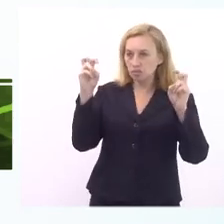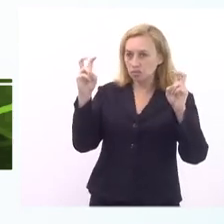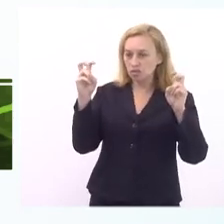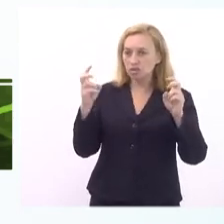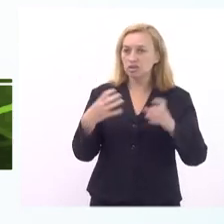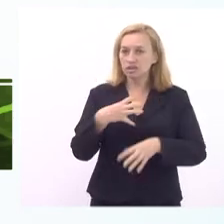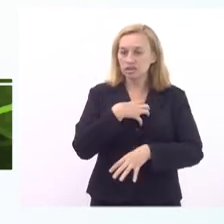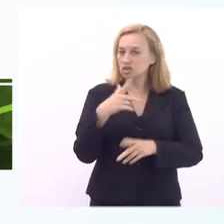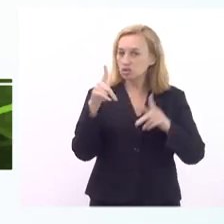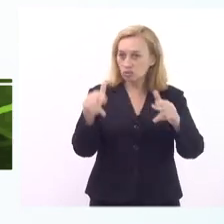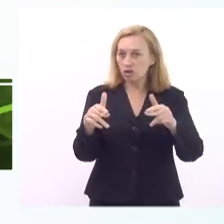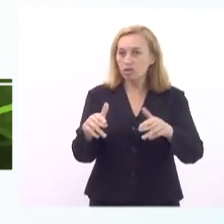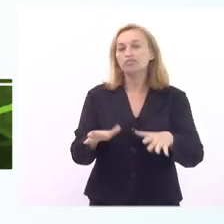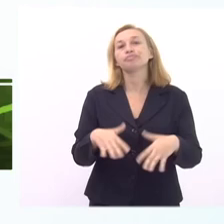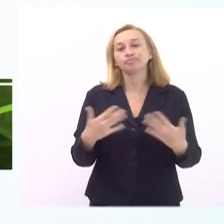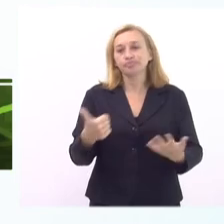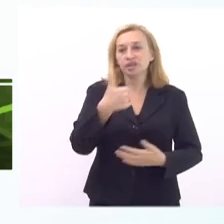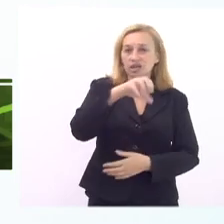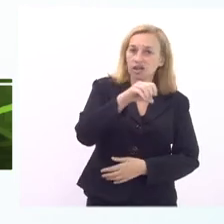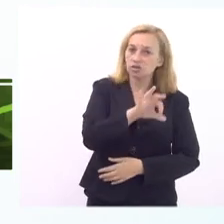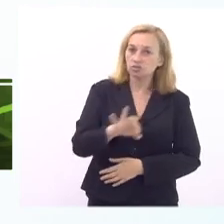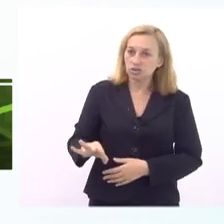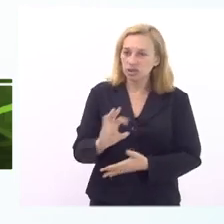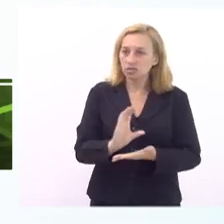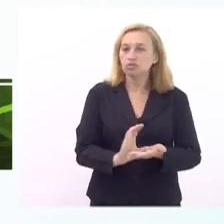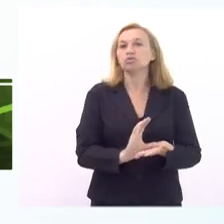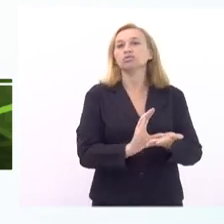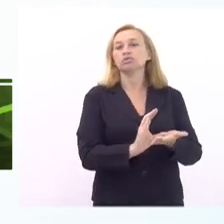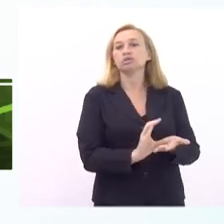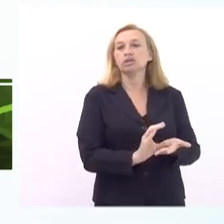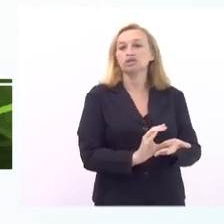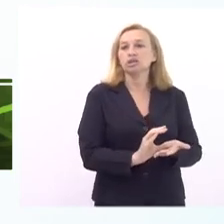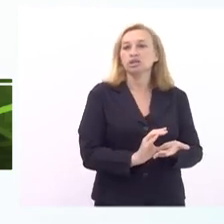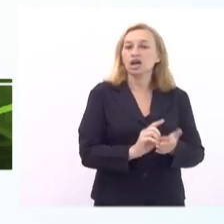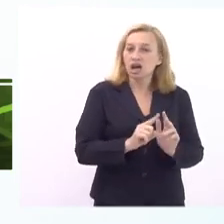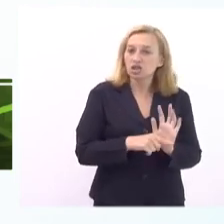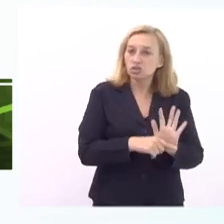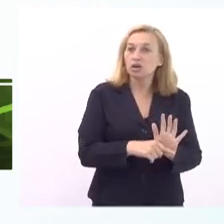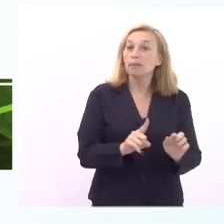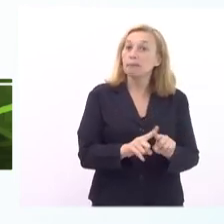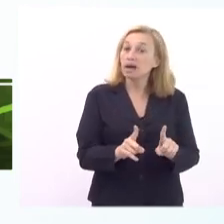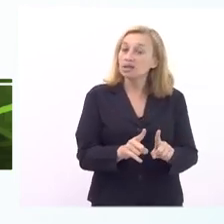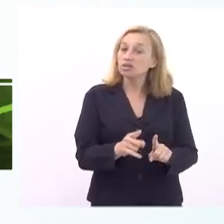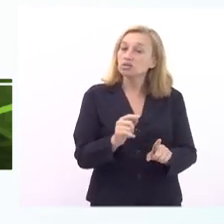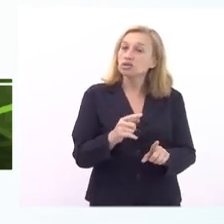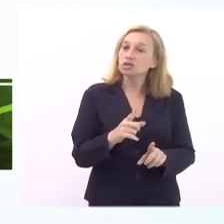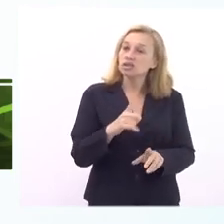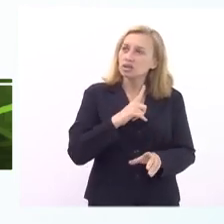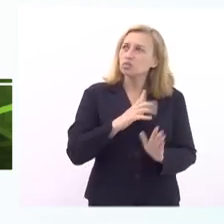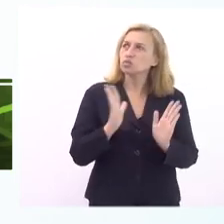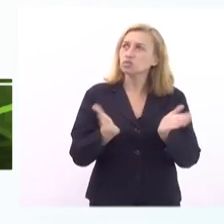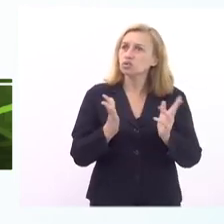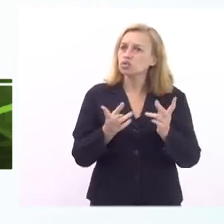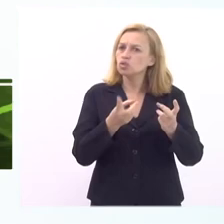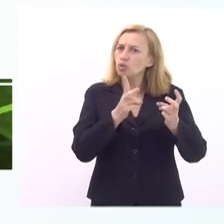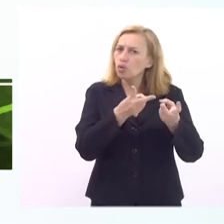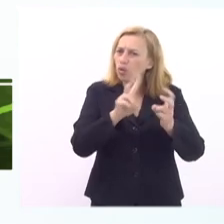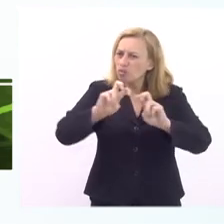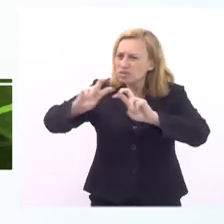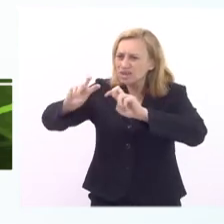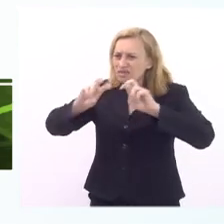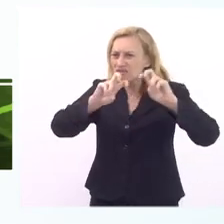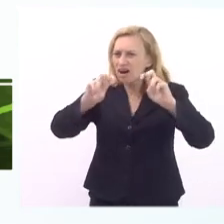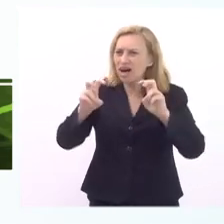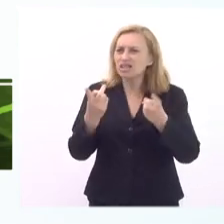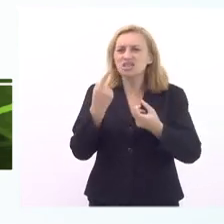nesse sentido é claro que 10% de recomposição ajuda mas o que a gente tem hoje observado e viu aqui